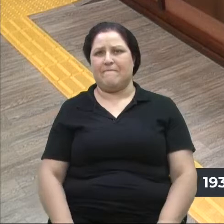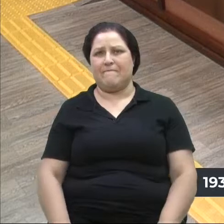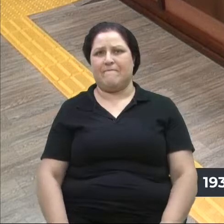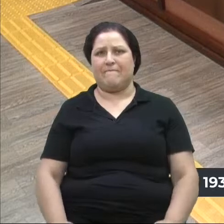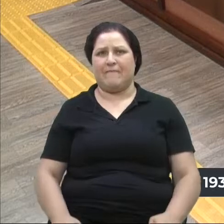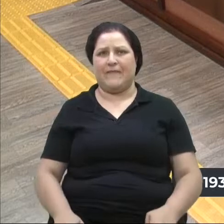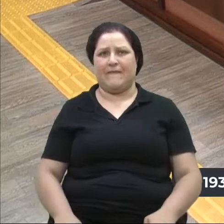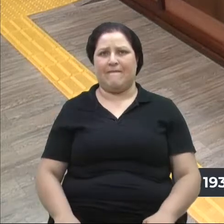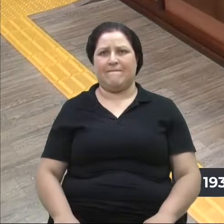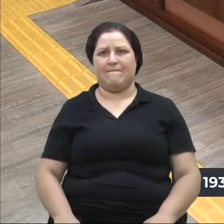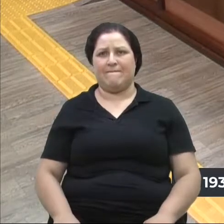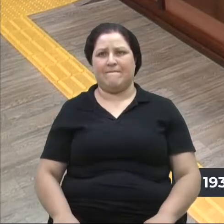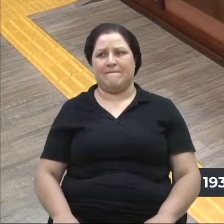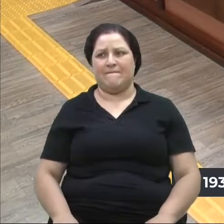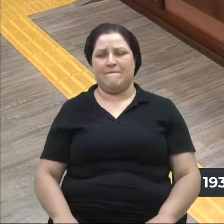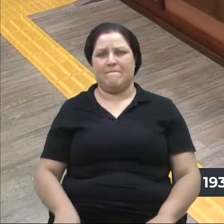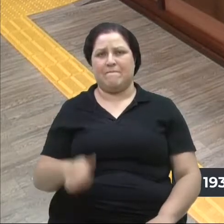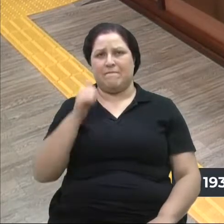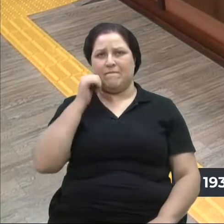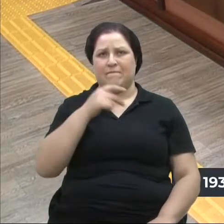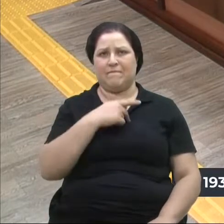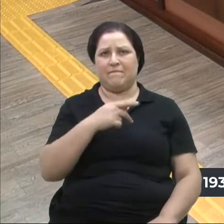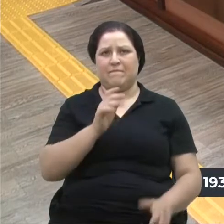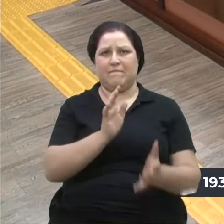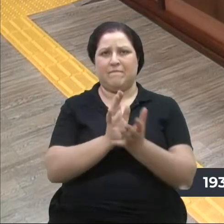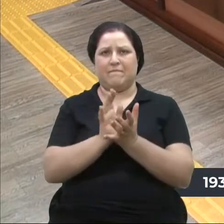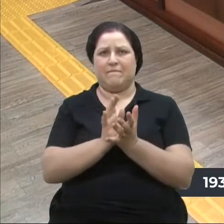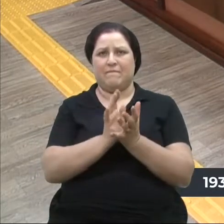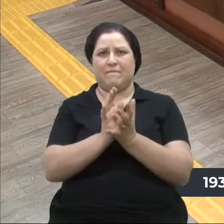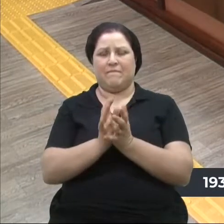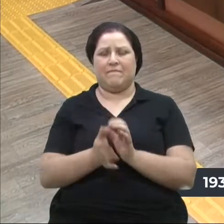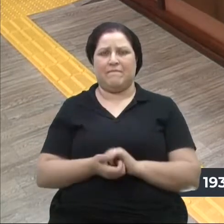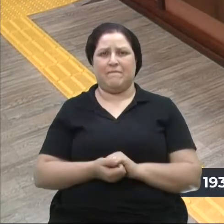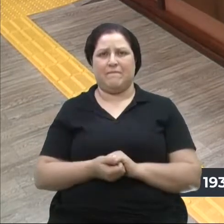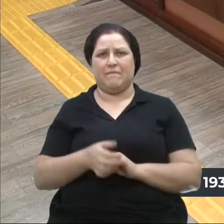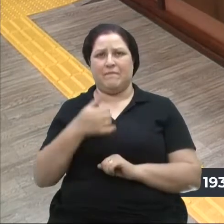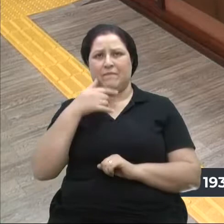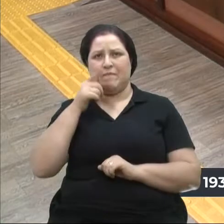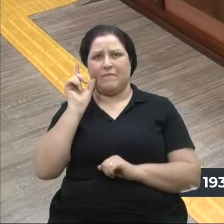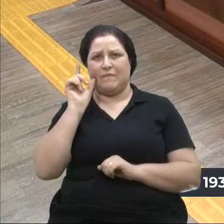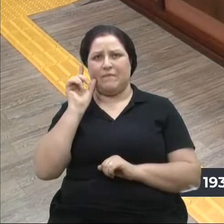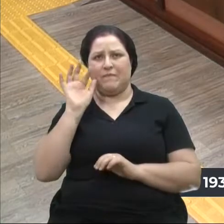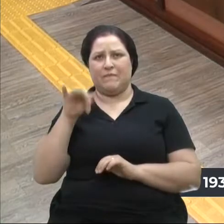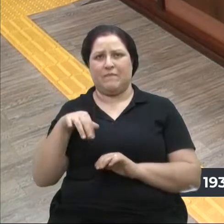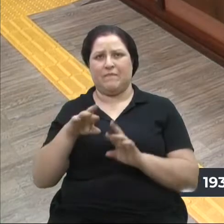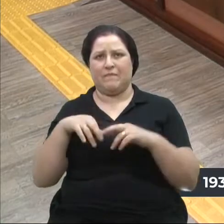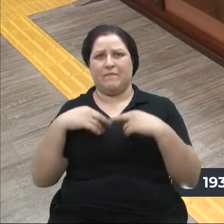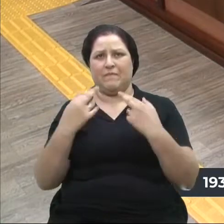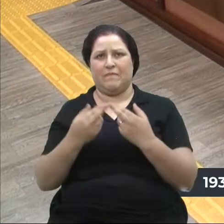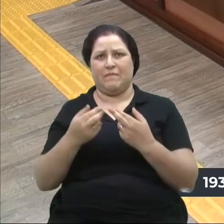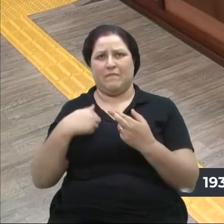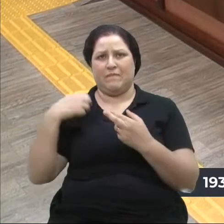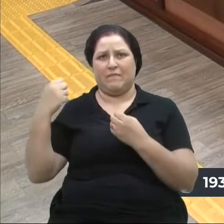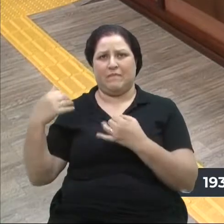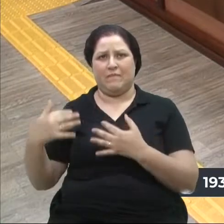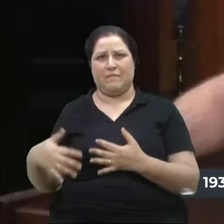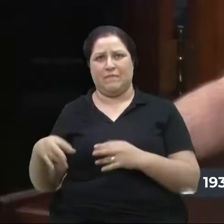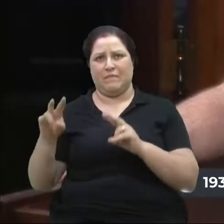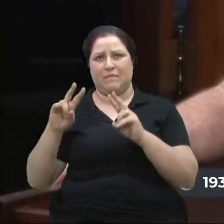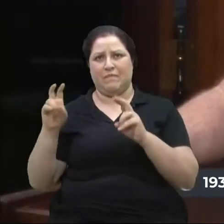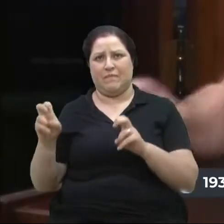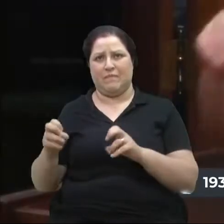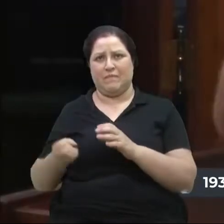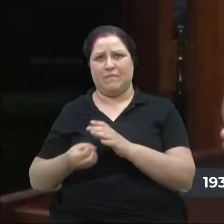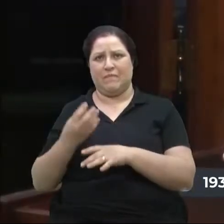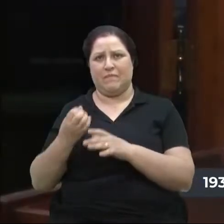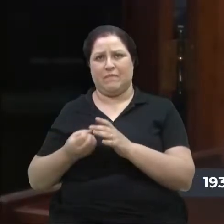Senhora Presidente, caros colegas, ontem ao fim da sessão, depois que eu fiz a explanação sobre a questão de